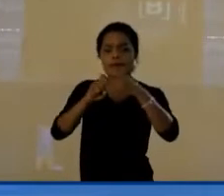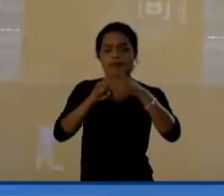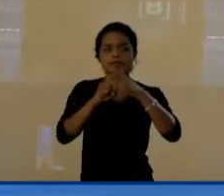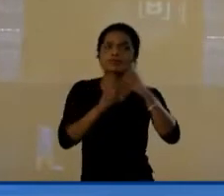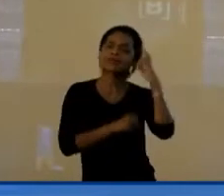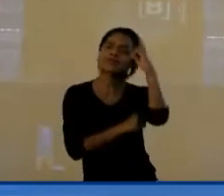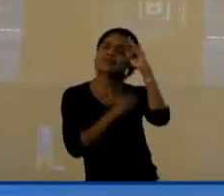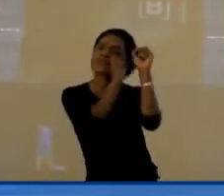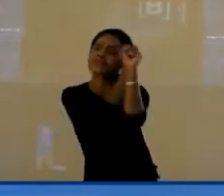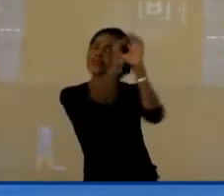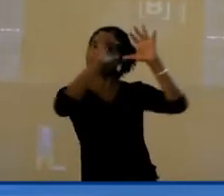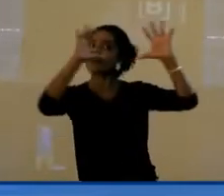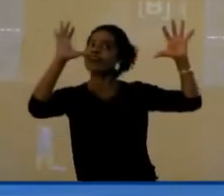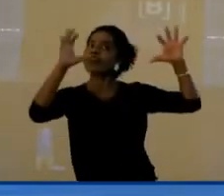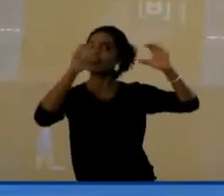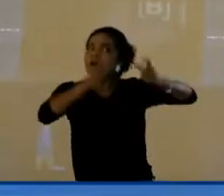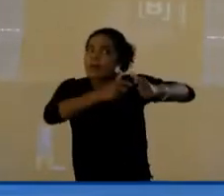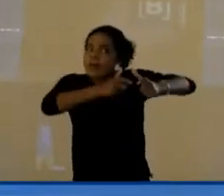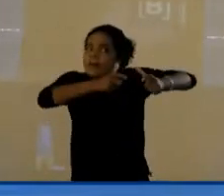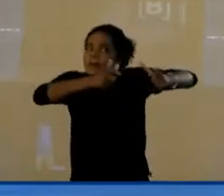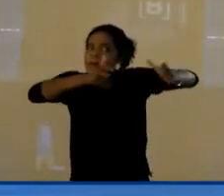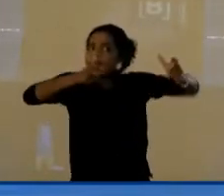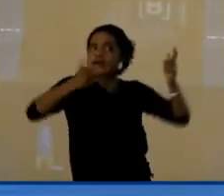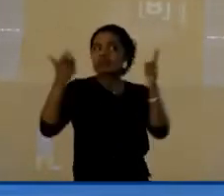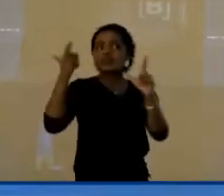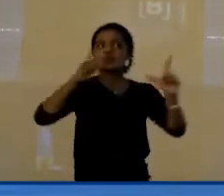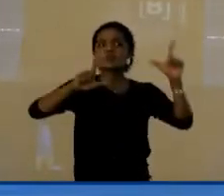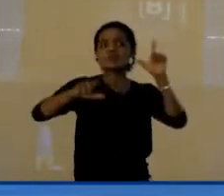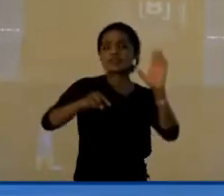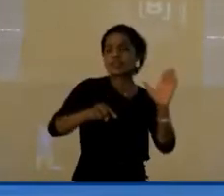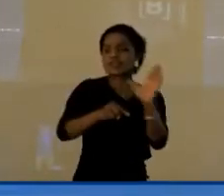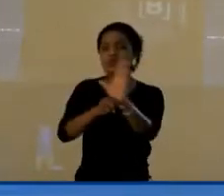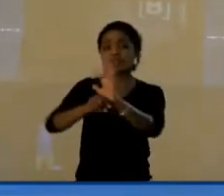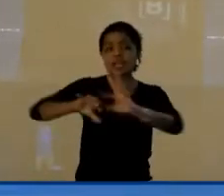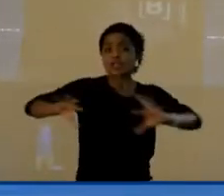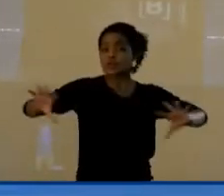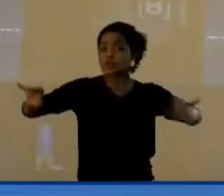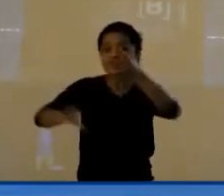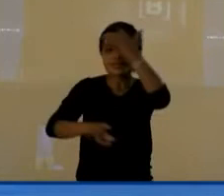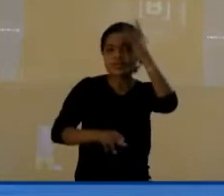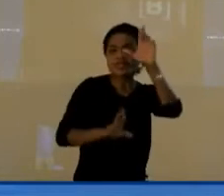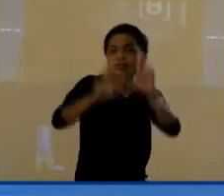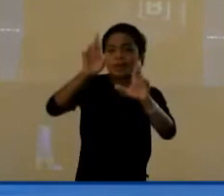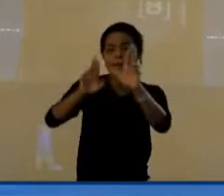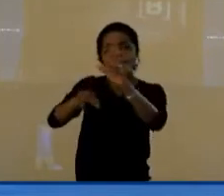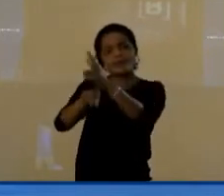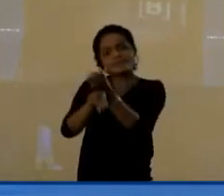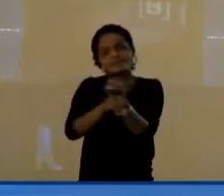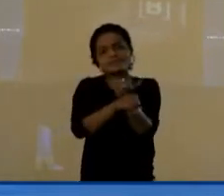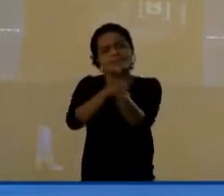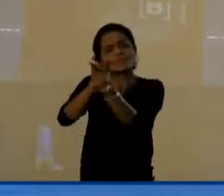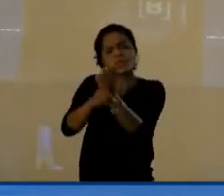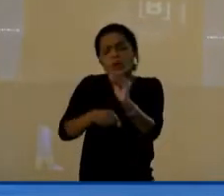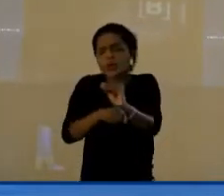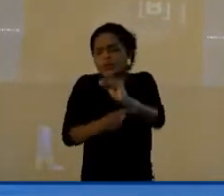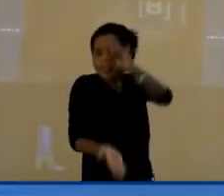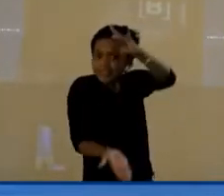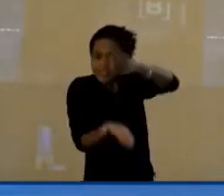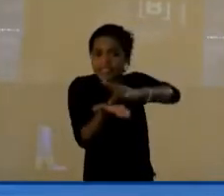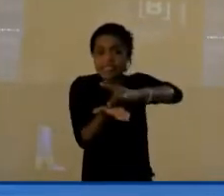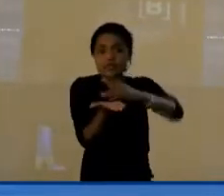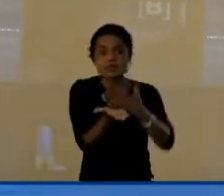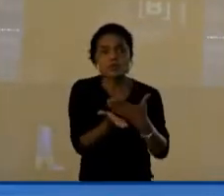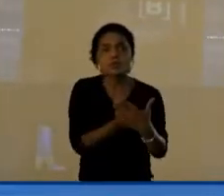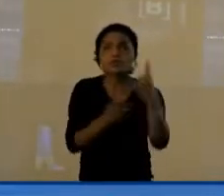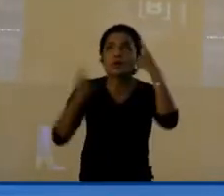era ter uma clínica onde a gente poderia fornecer para todos os pacientes um cuidado integral. Quando nós começamos a